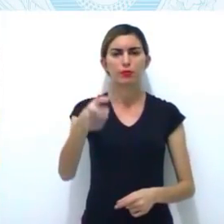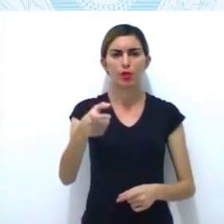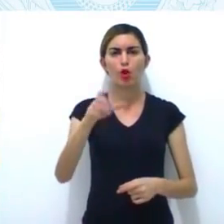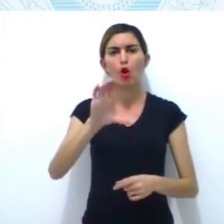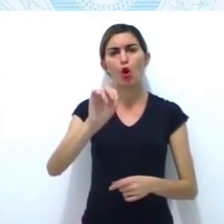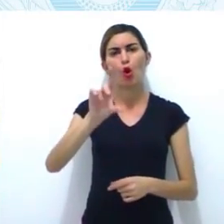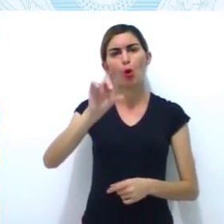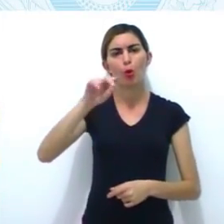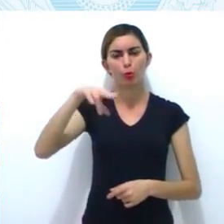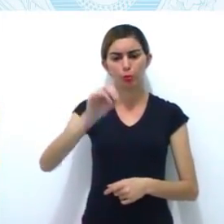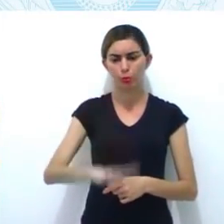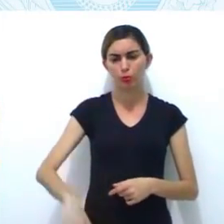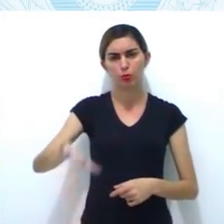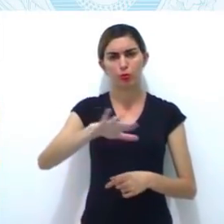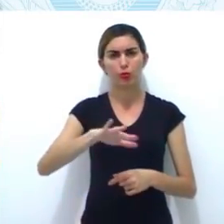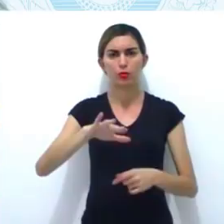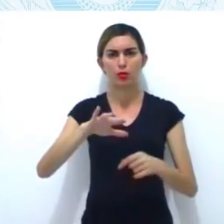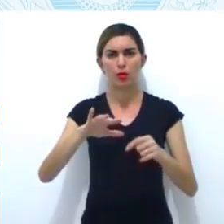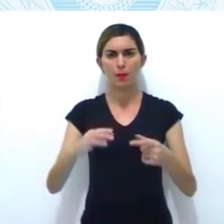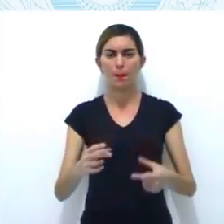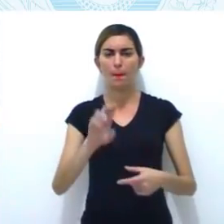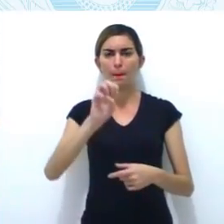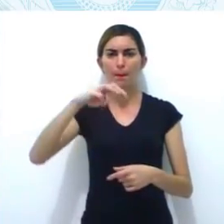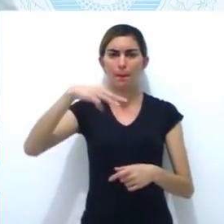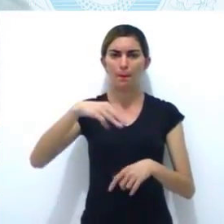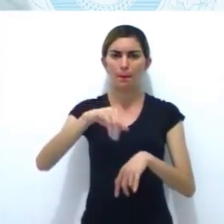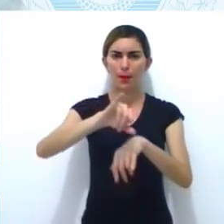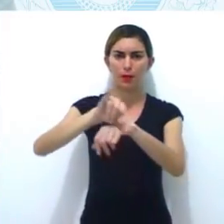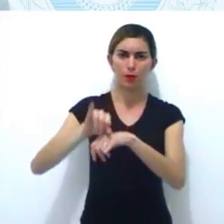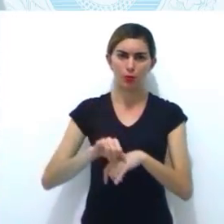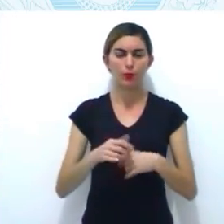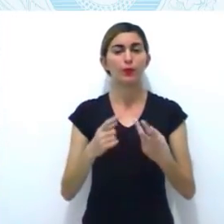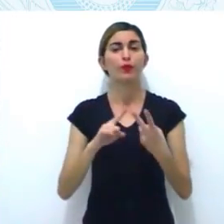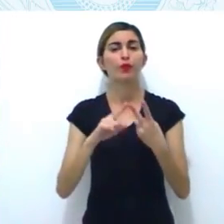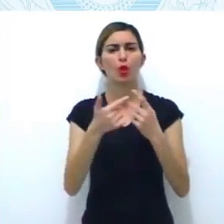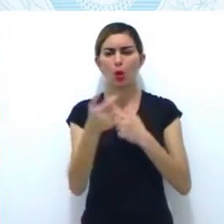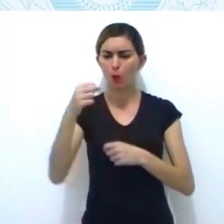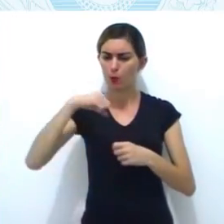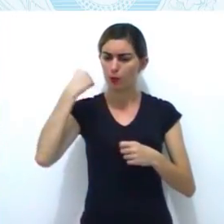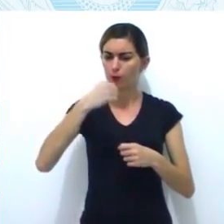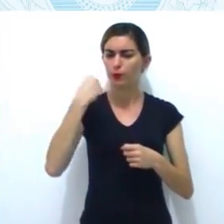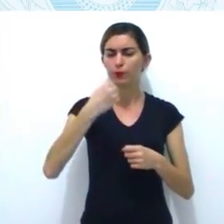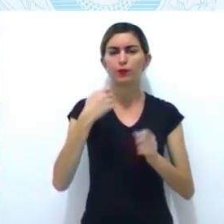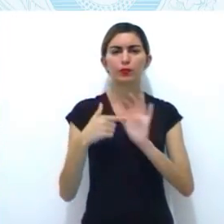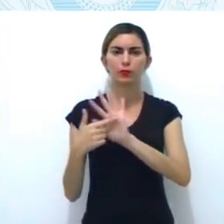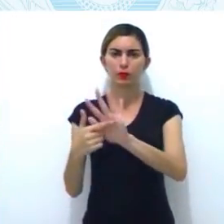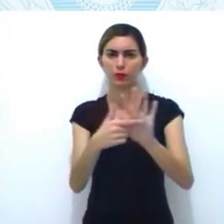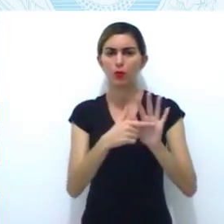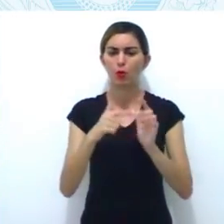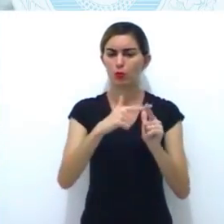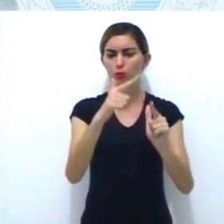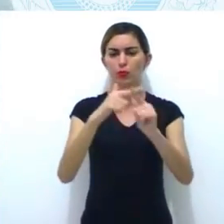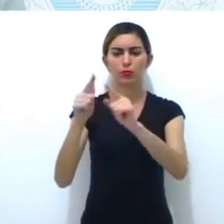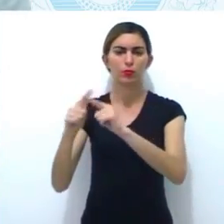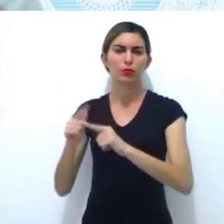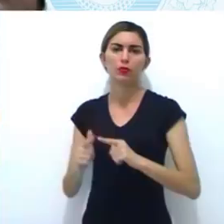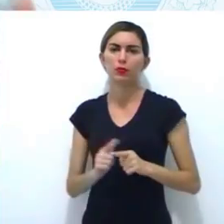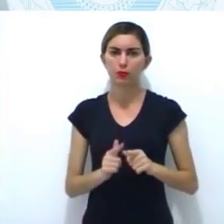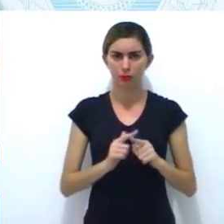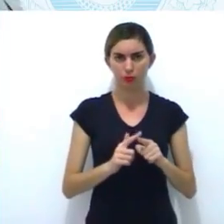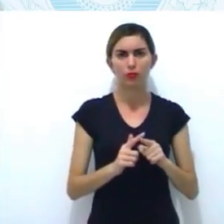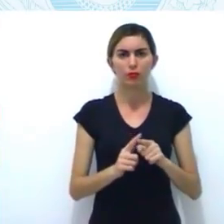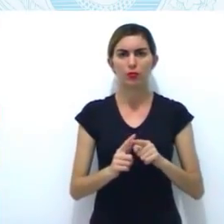1684, então, os irmãos Manuel e Tomás Beckmann, não é isso?